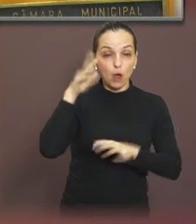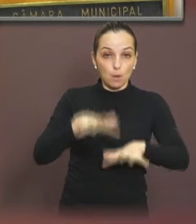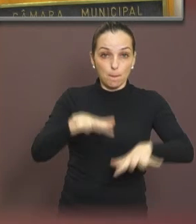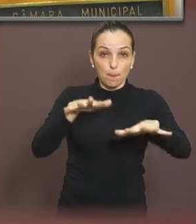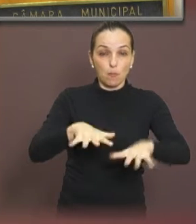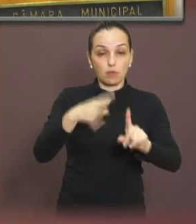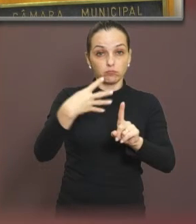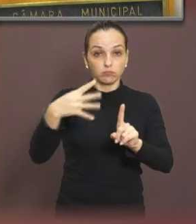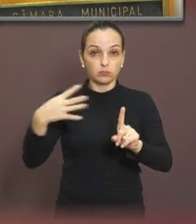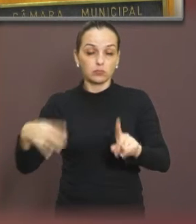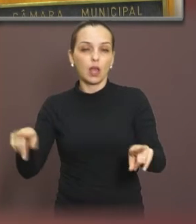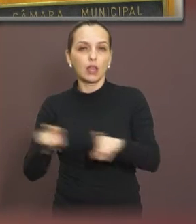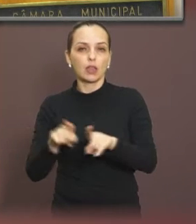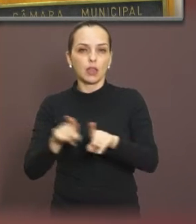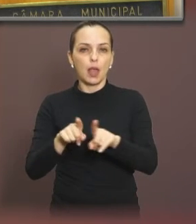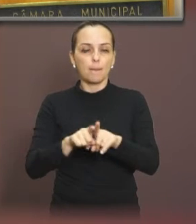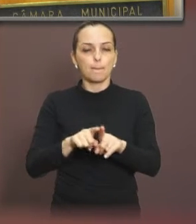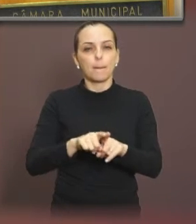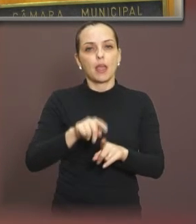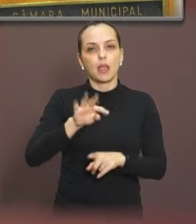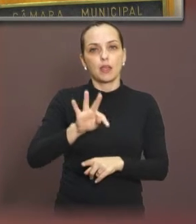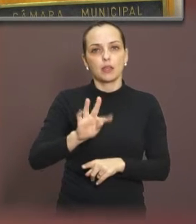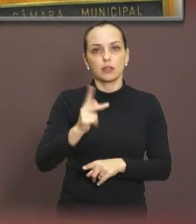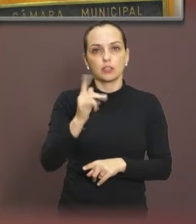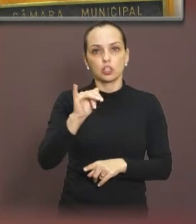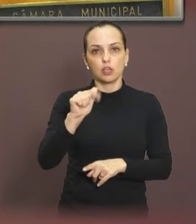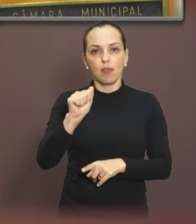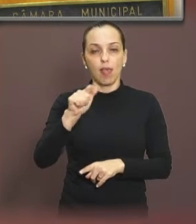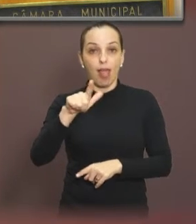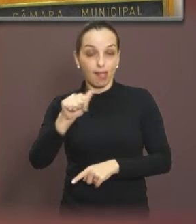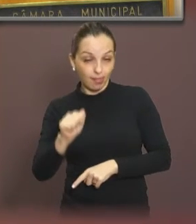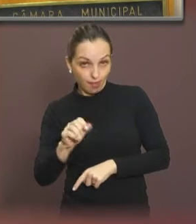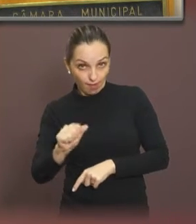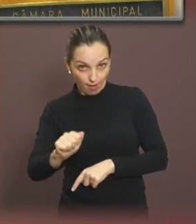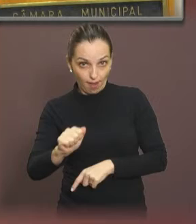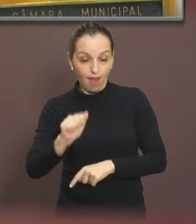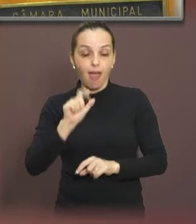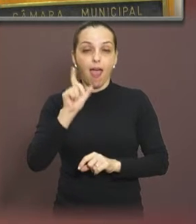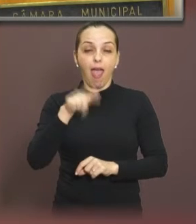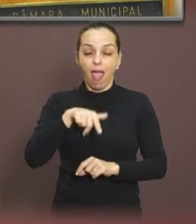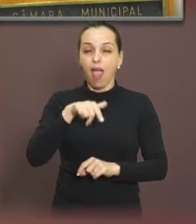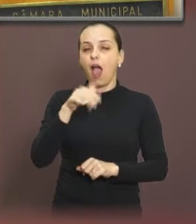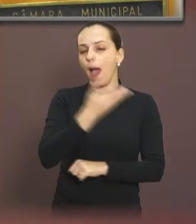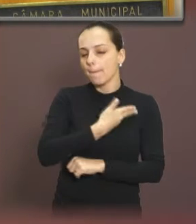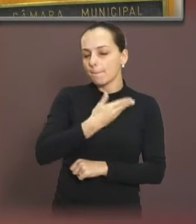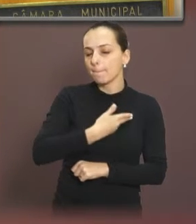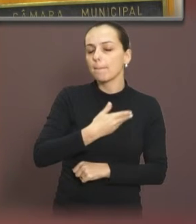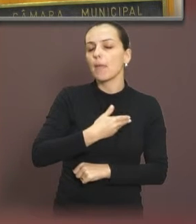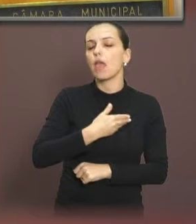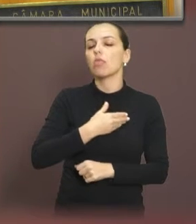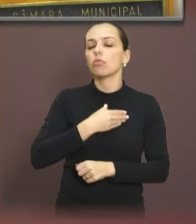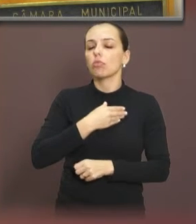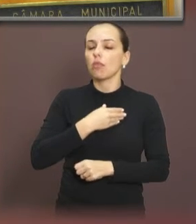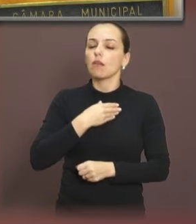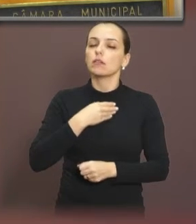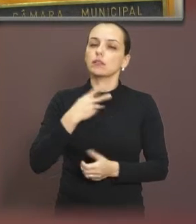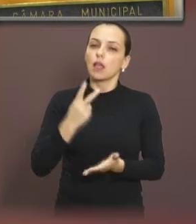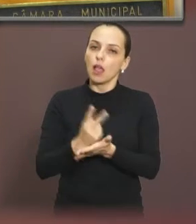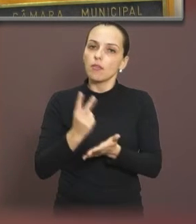inclusive a Tchaca, Drag King, está aí, nossa amiga até hoje, que eu, inclusive, votei nela para que ela também receba o prêmio.